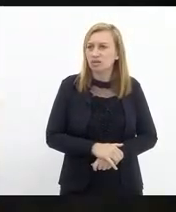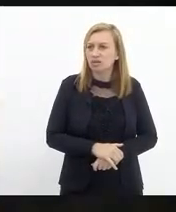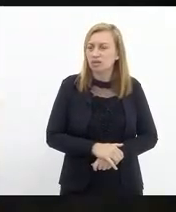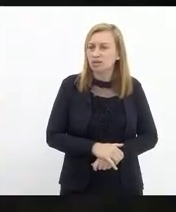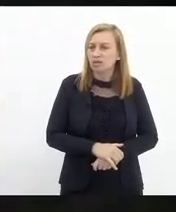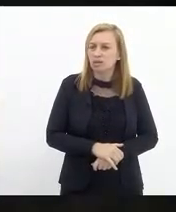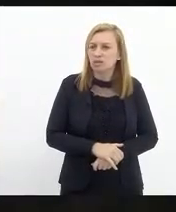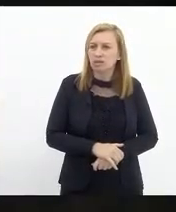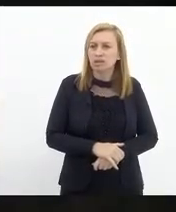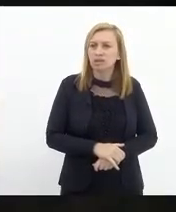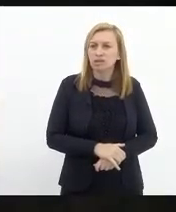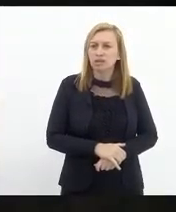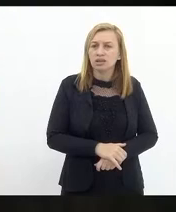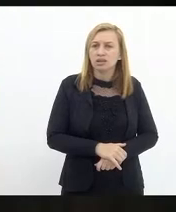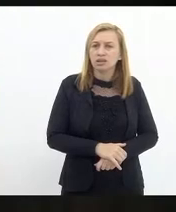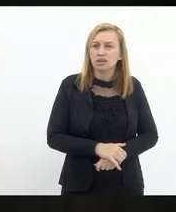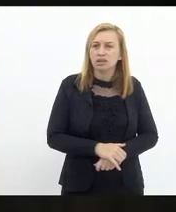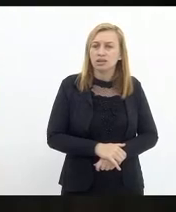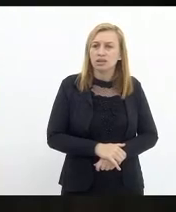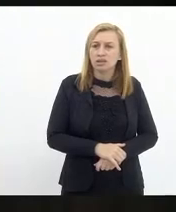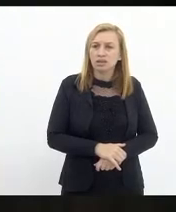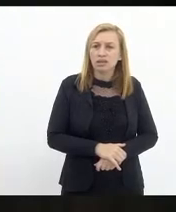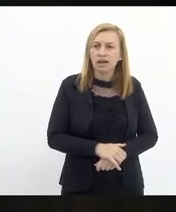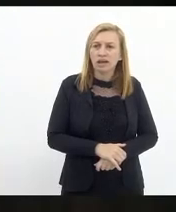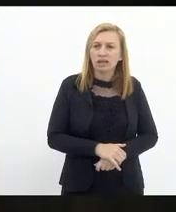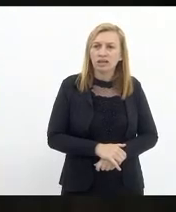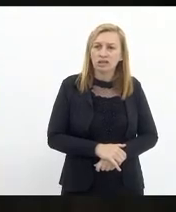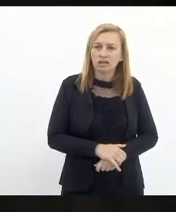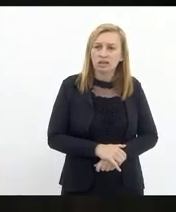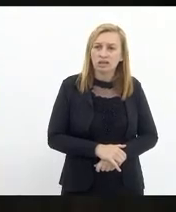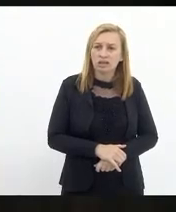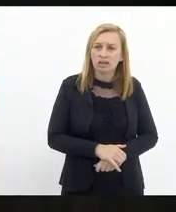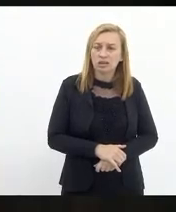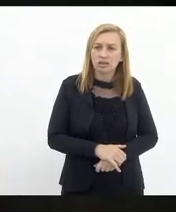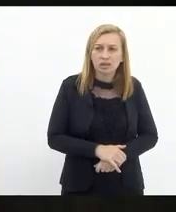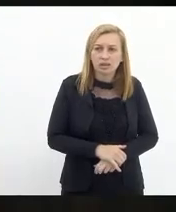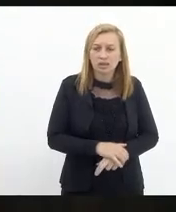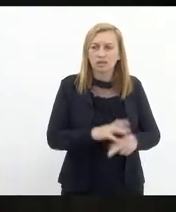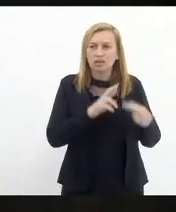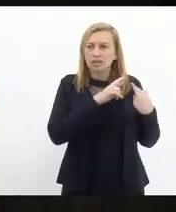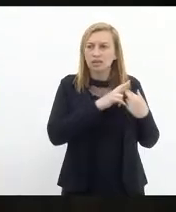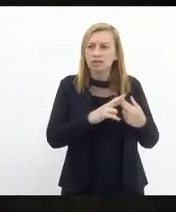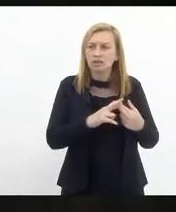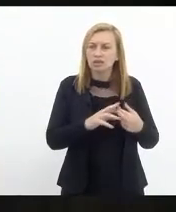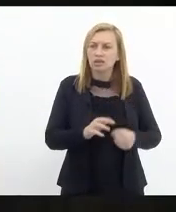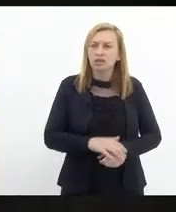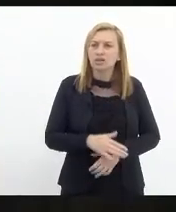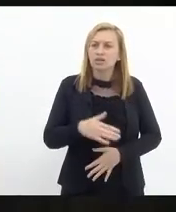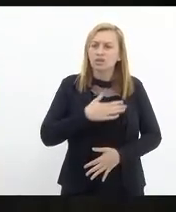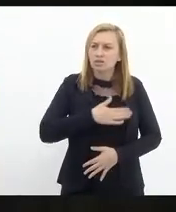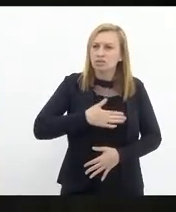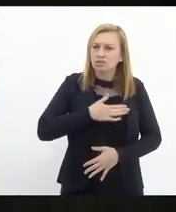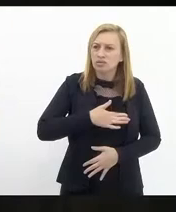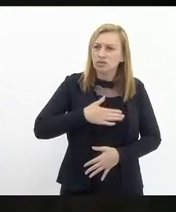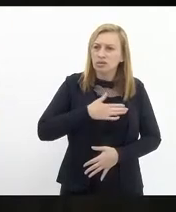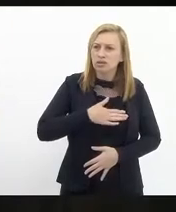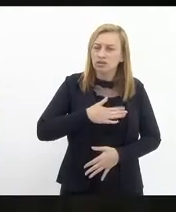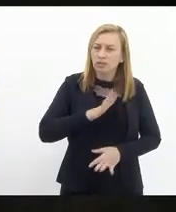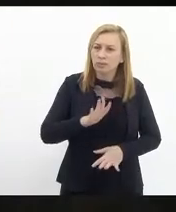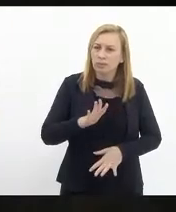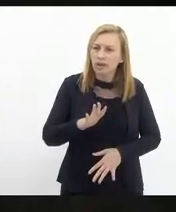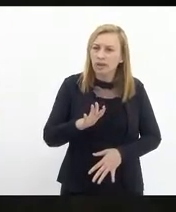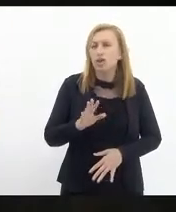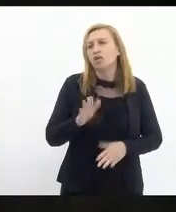certificar nas assinaturas e enquanto esteja em funcionamento para que a gente possa votar. De qualquer coisa, eu trago para o plenário para a não